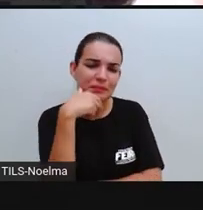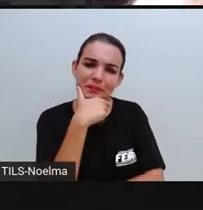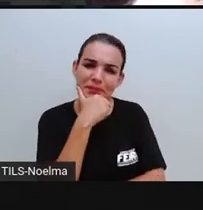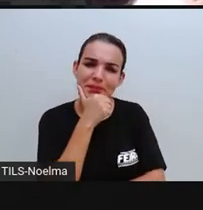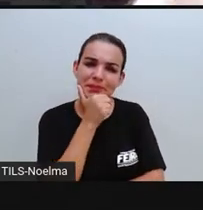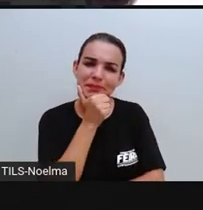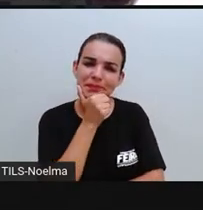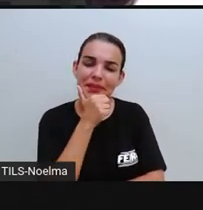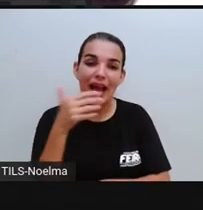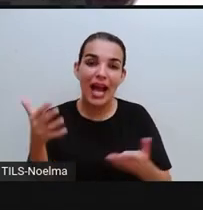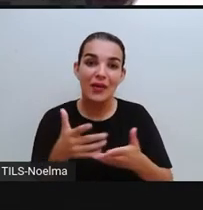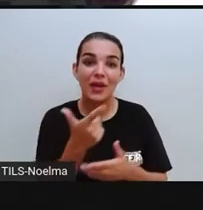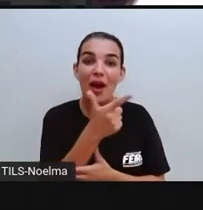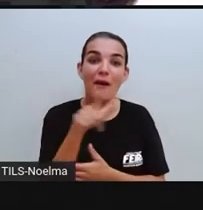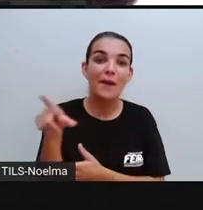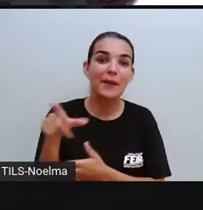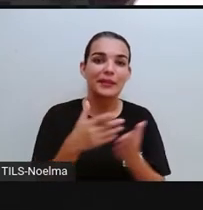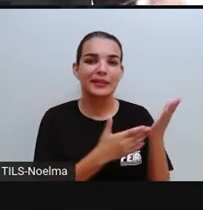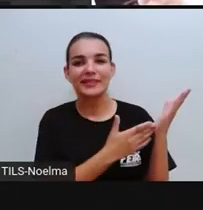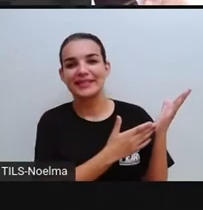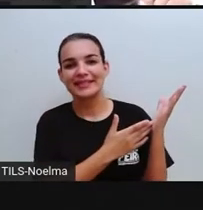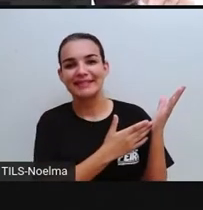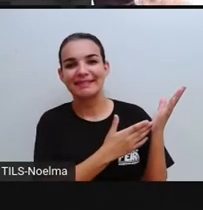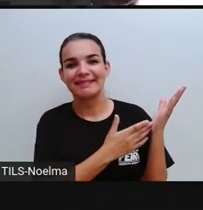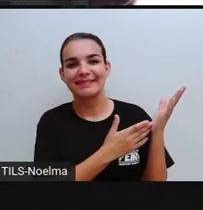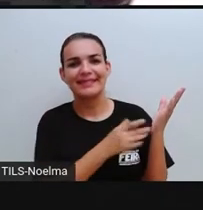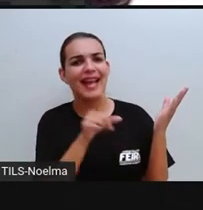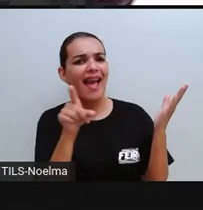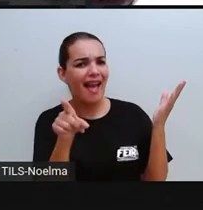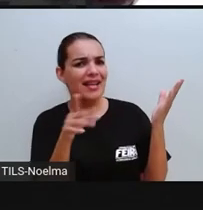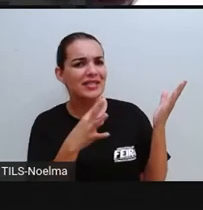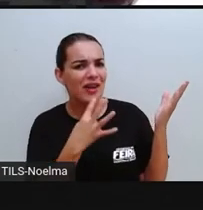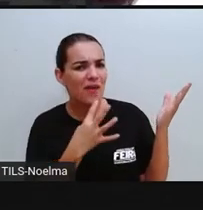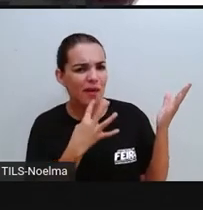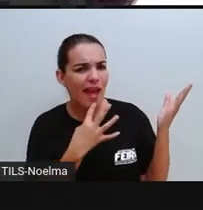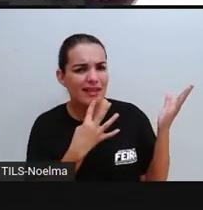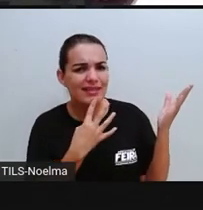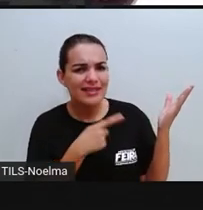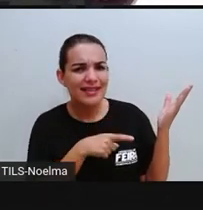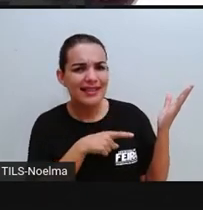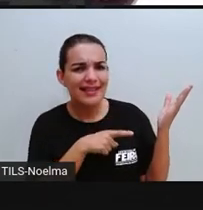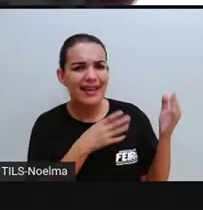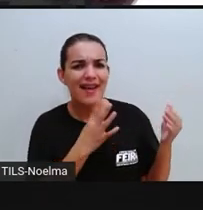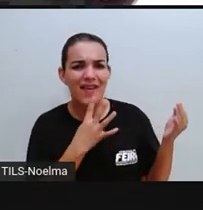Agora, a pró vai mostrar outra, ó. E essa imagem aí, vocês reconhecem?